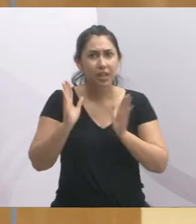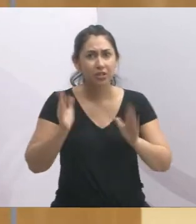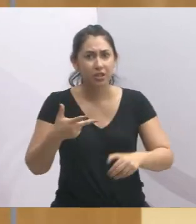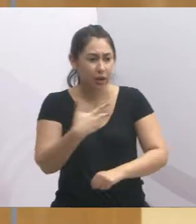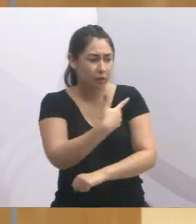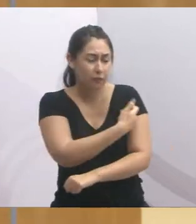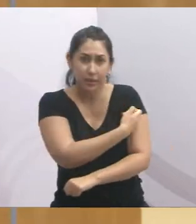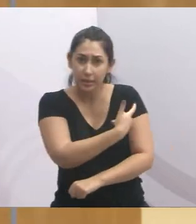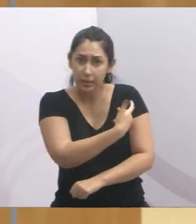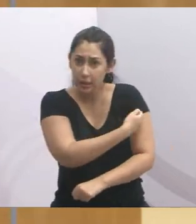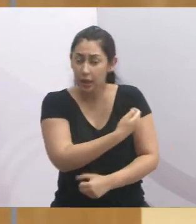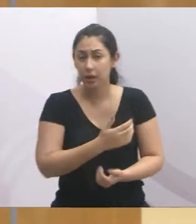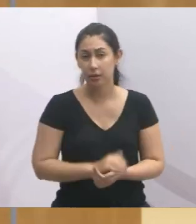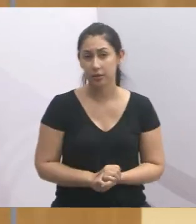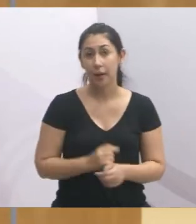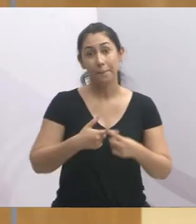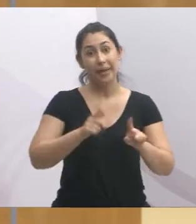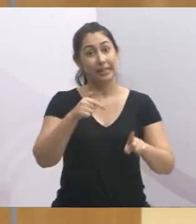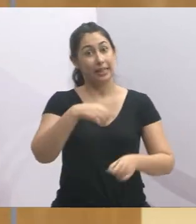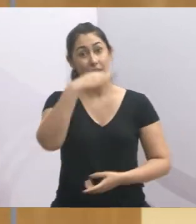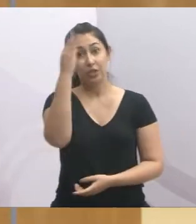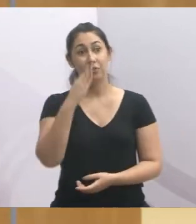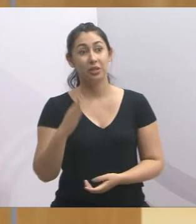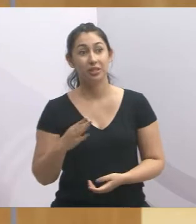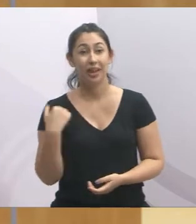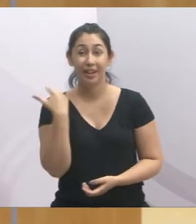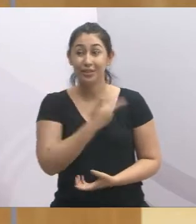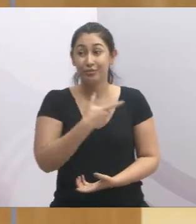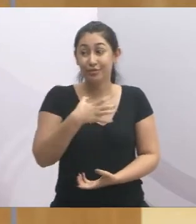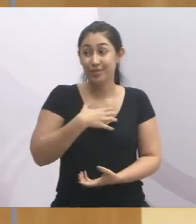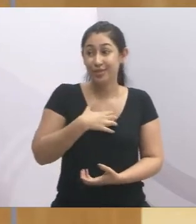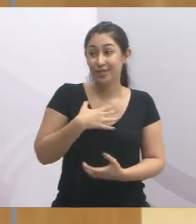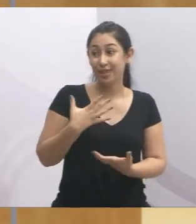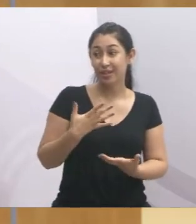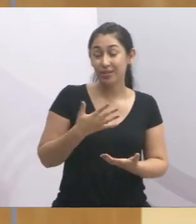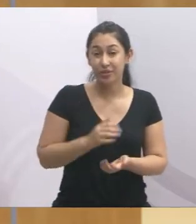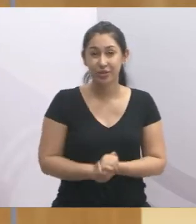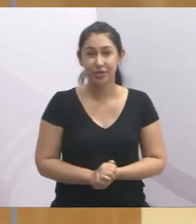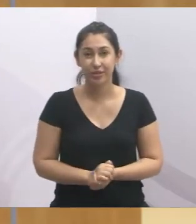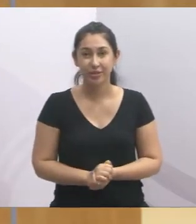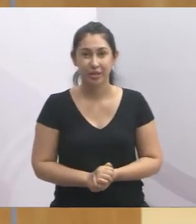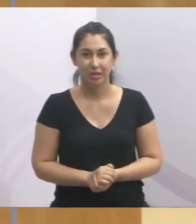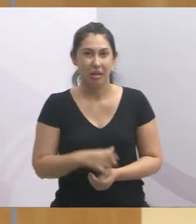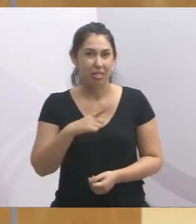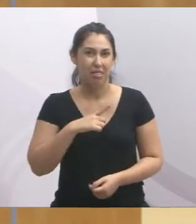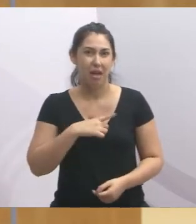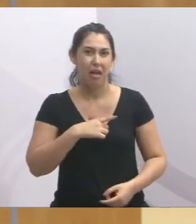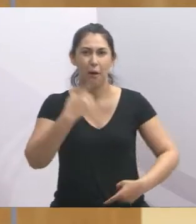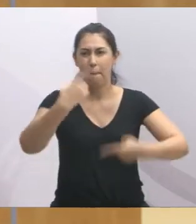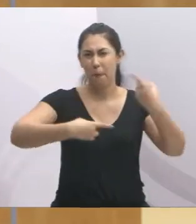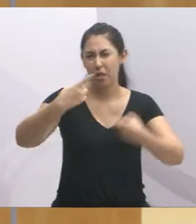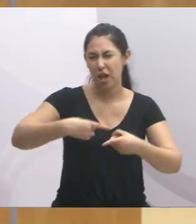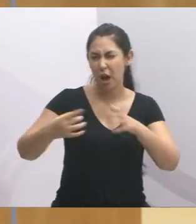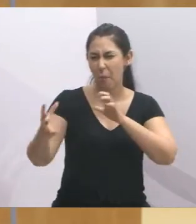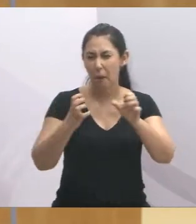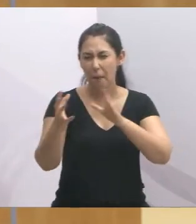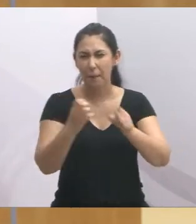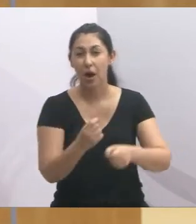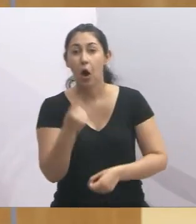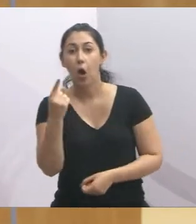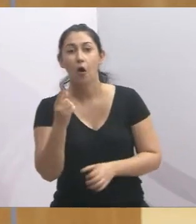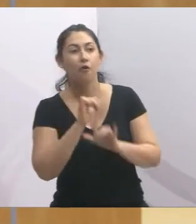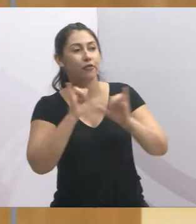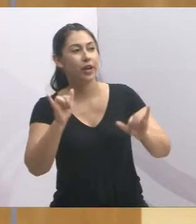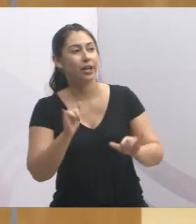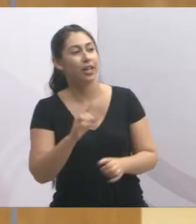vacinar as pessoas. E aqui no Brasil, o nós estamos sentindo, que é mais uma guerra política, onde um anuncia que começa